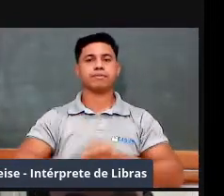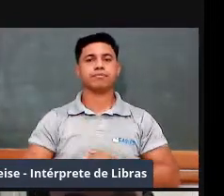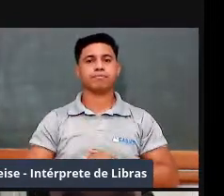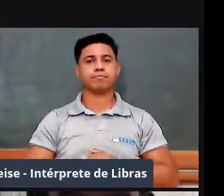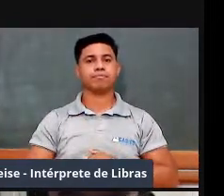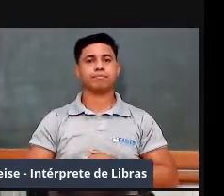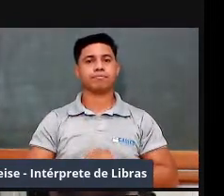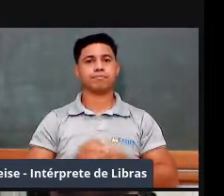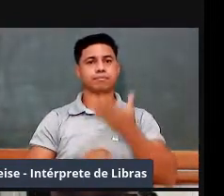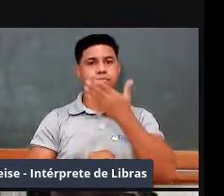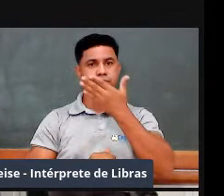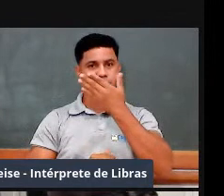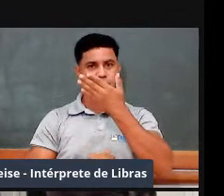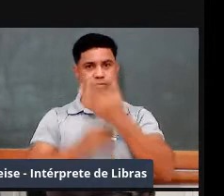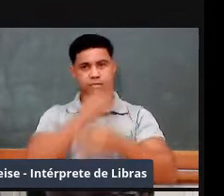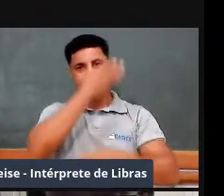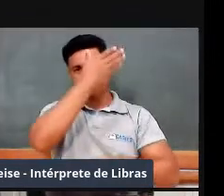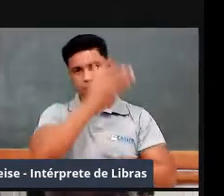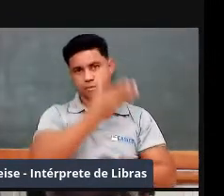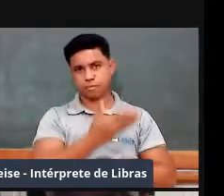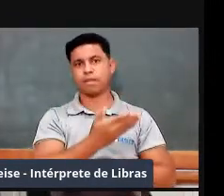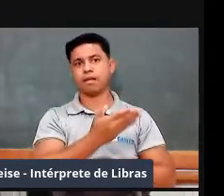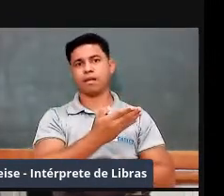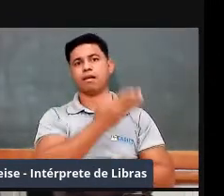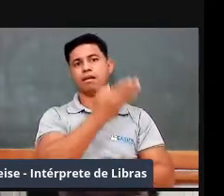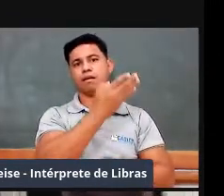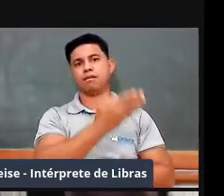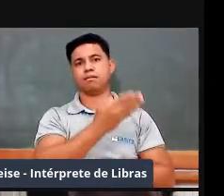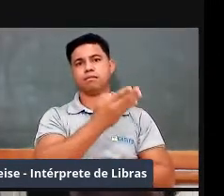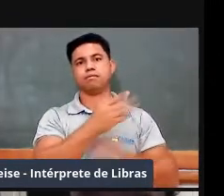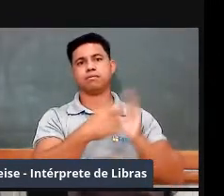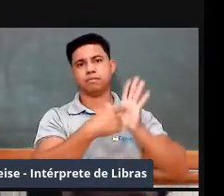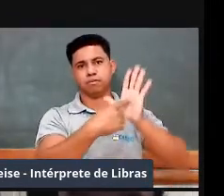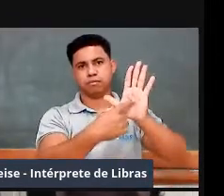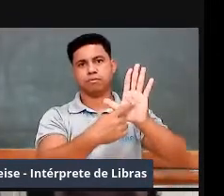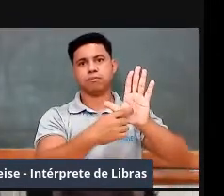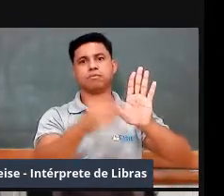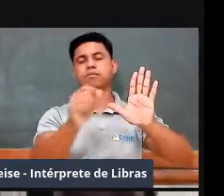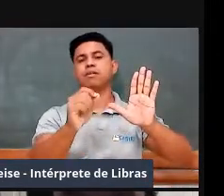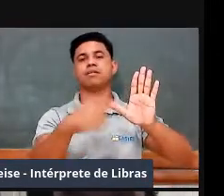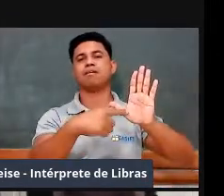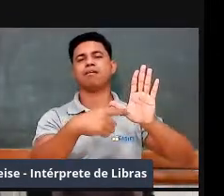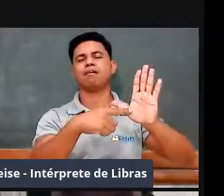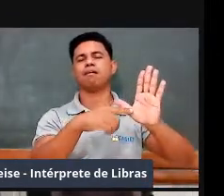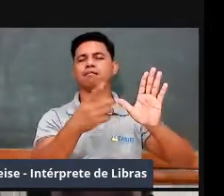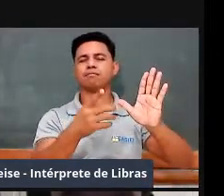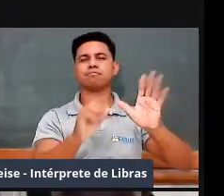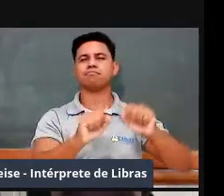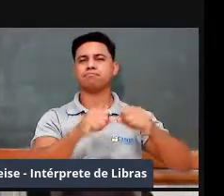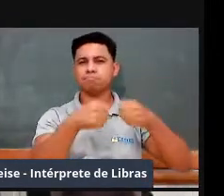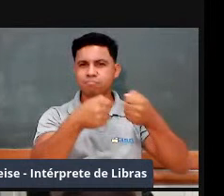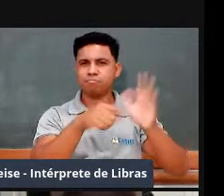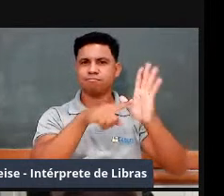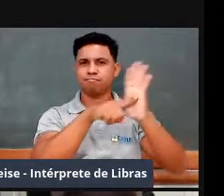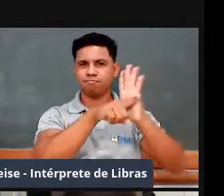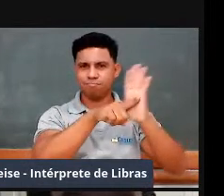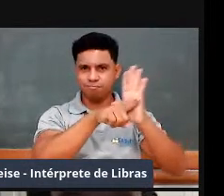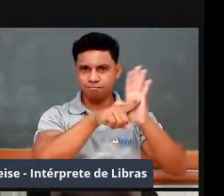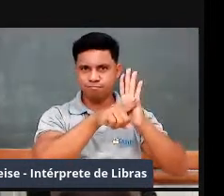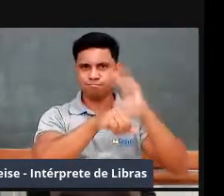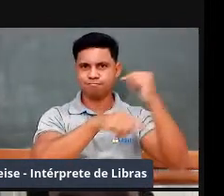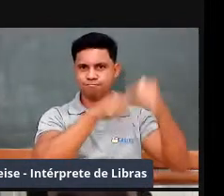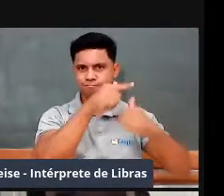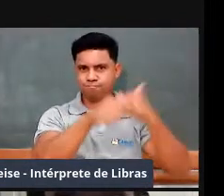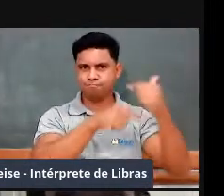apresentação é devedora de resultados de pesquisa, de trabalhos que a gente vem realizando